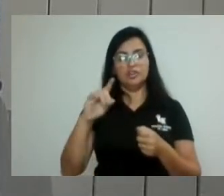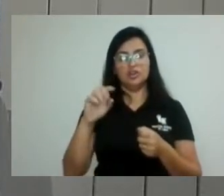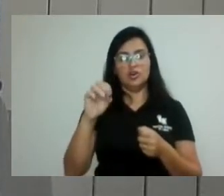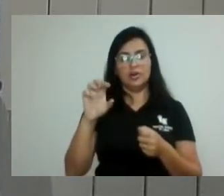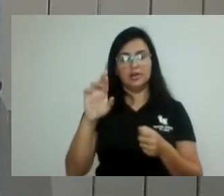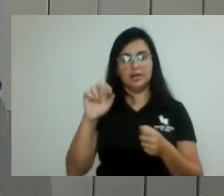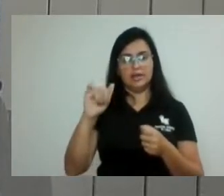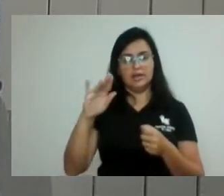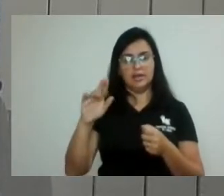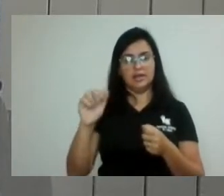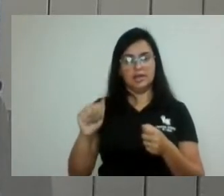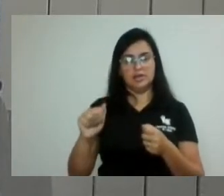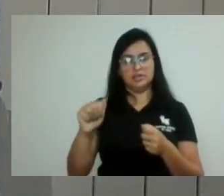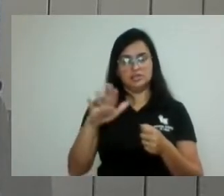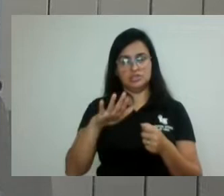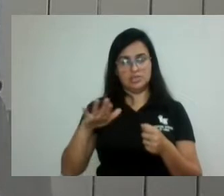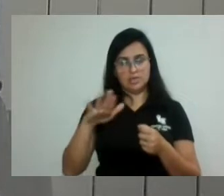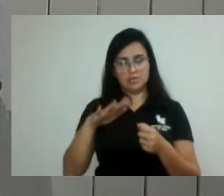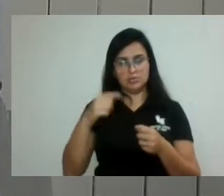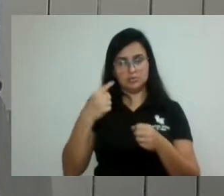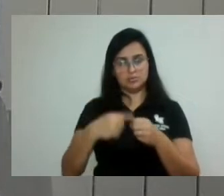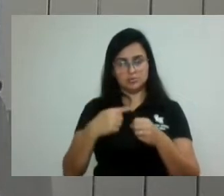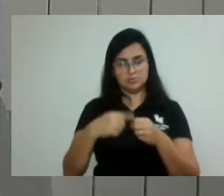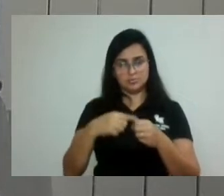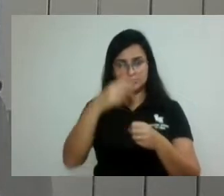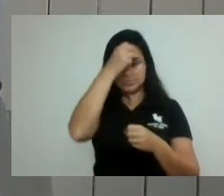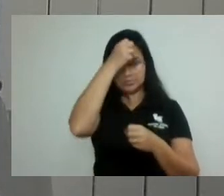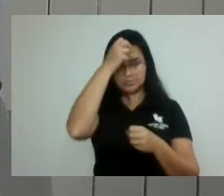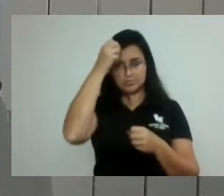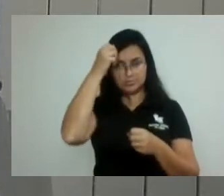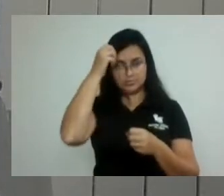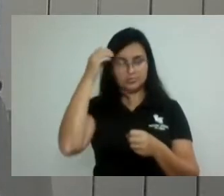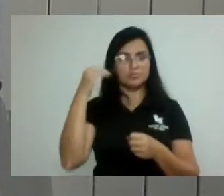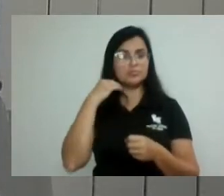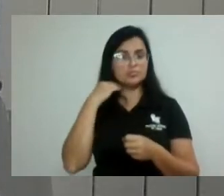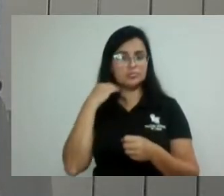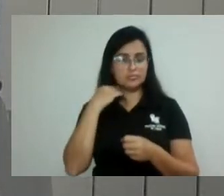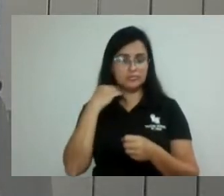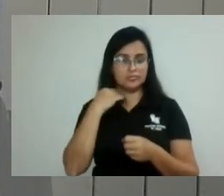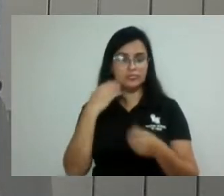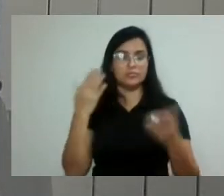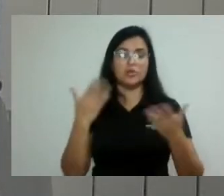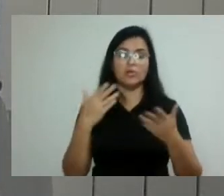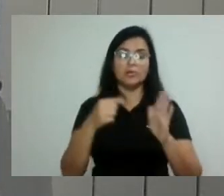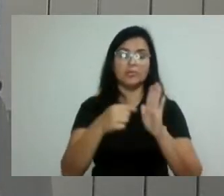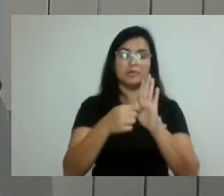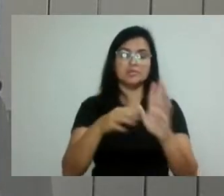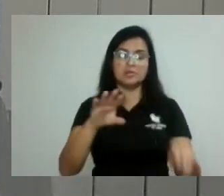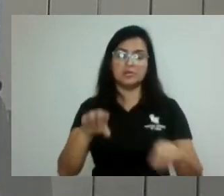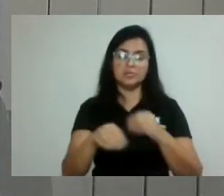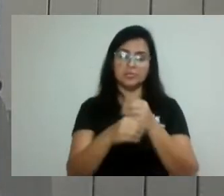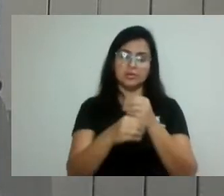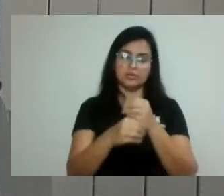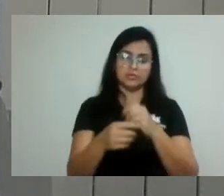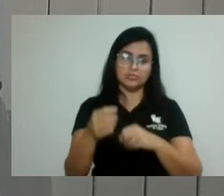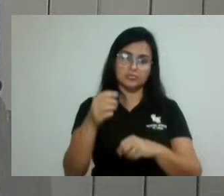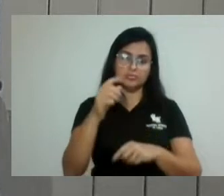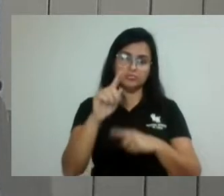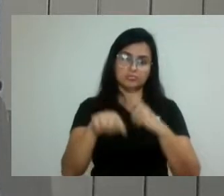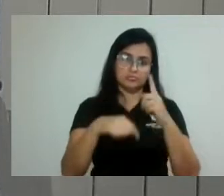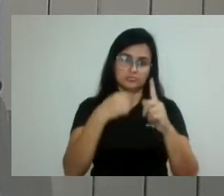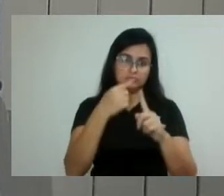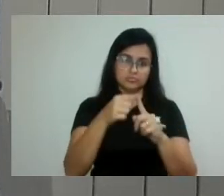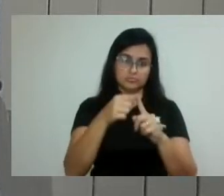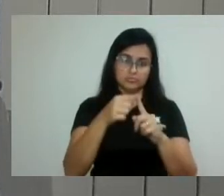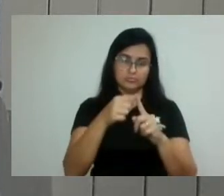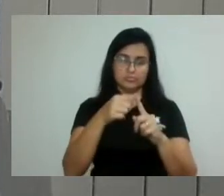E vamos apresentar aqui a emenda aditiva. Adiciona-se ao artigo 6º do projeto de